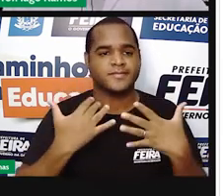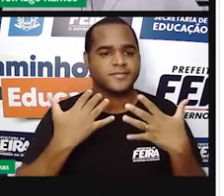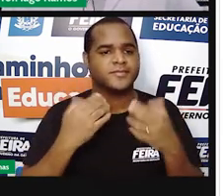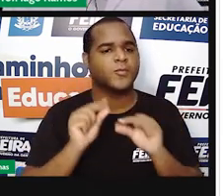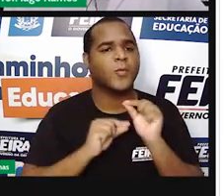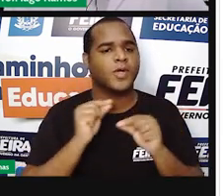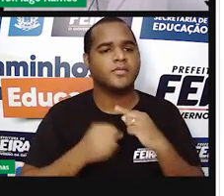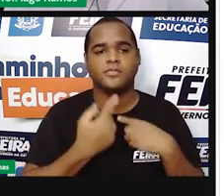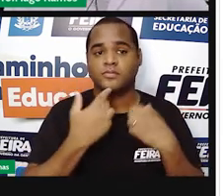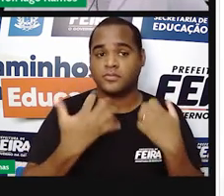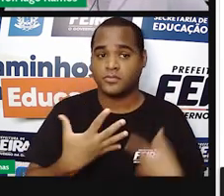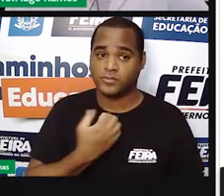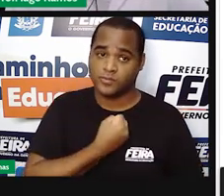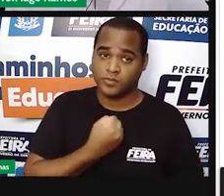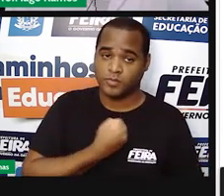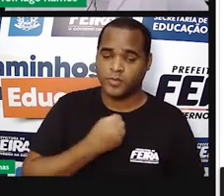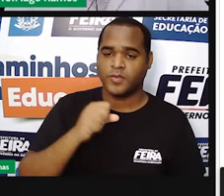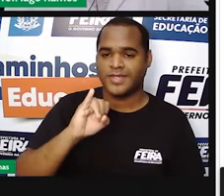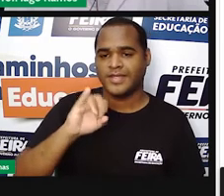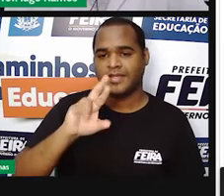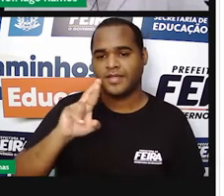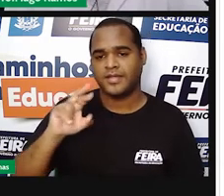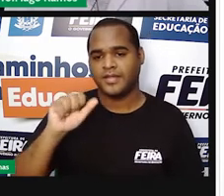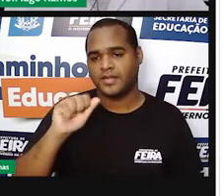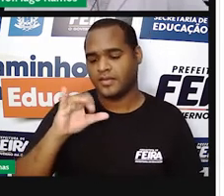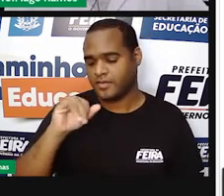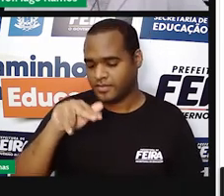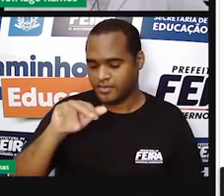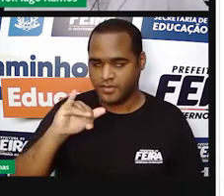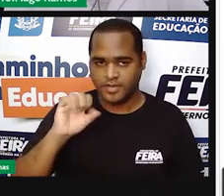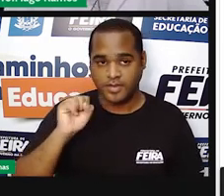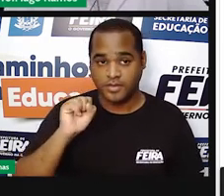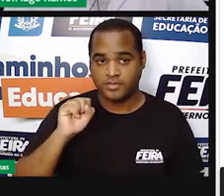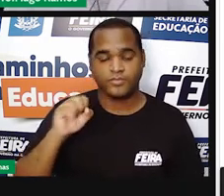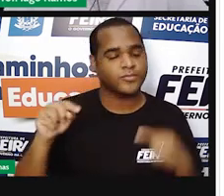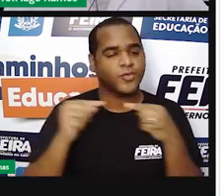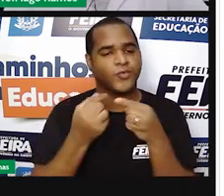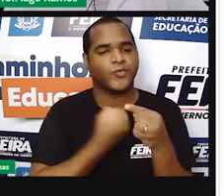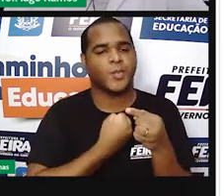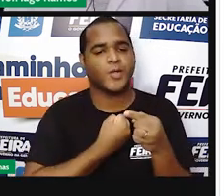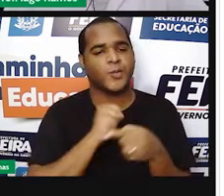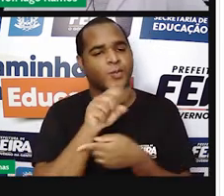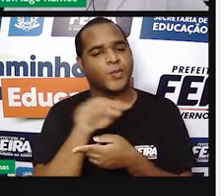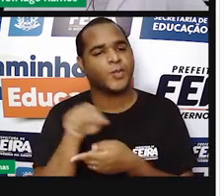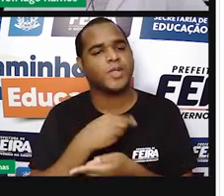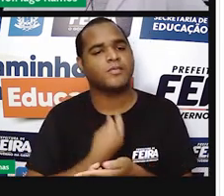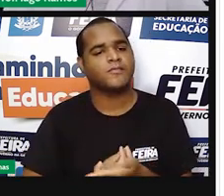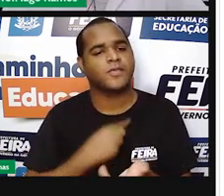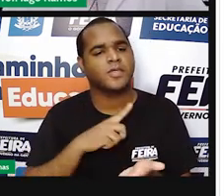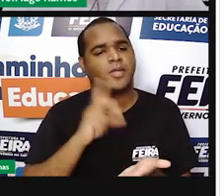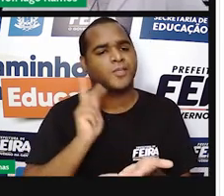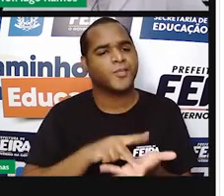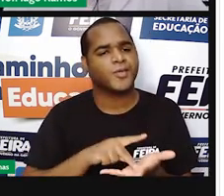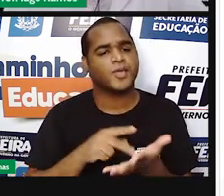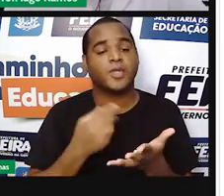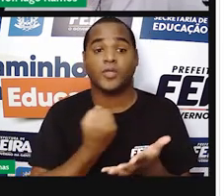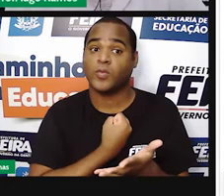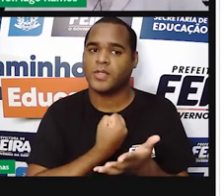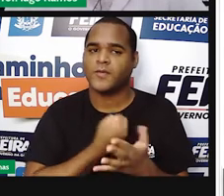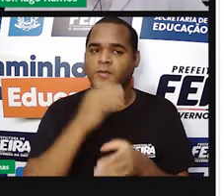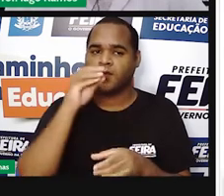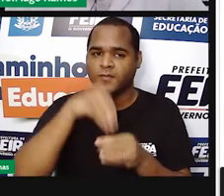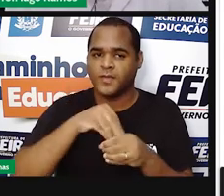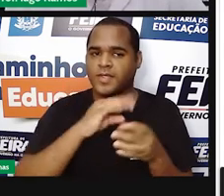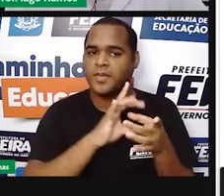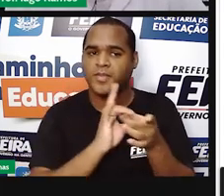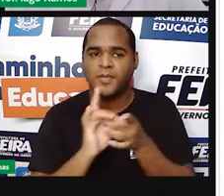os números irracionais sendo números reais, eles são números que estão dentro